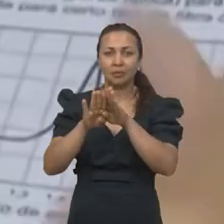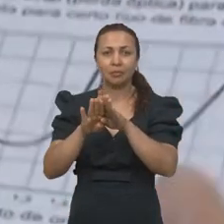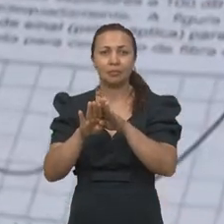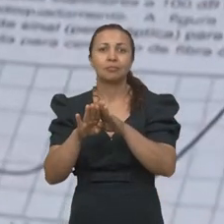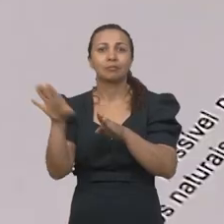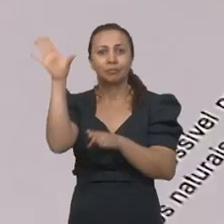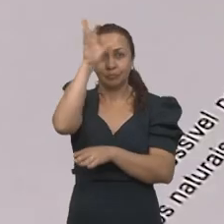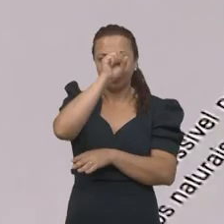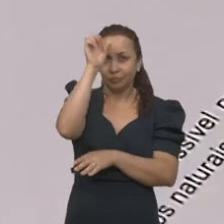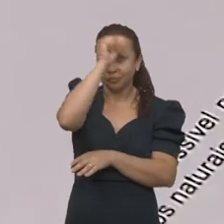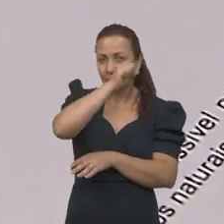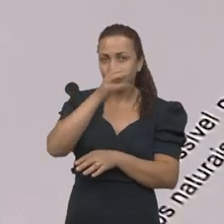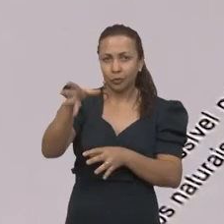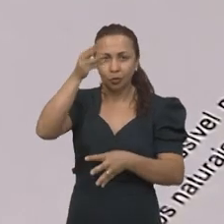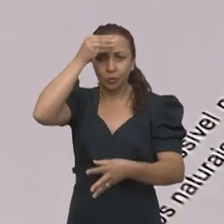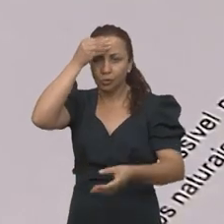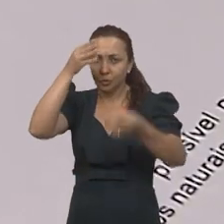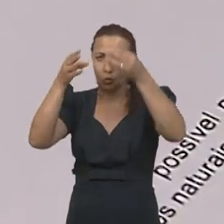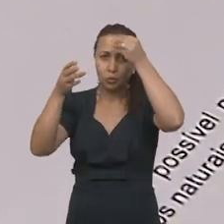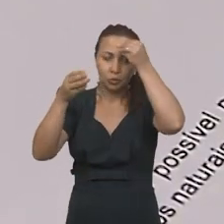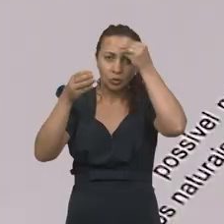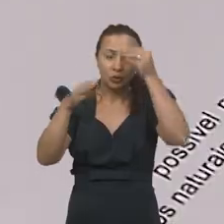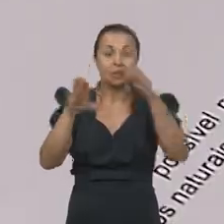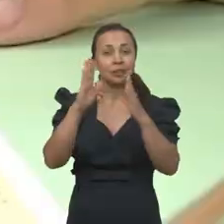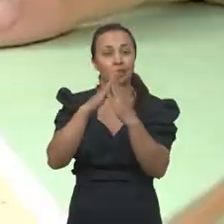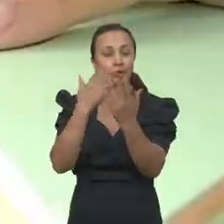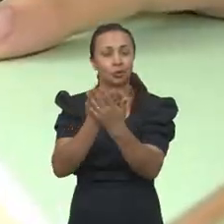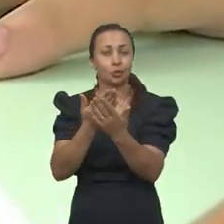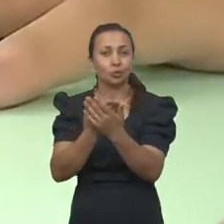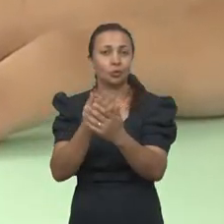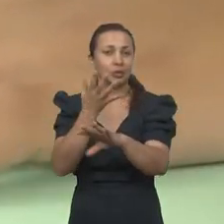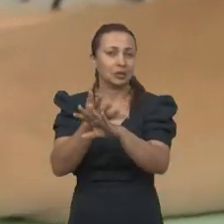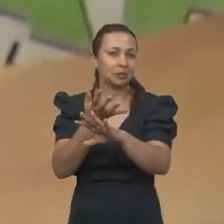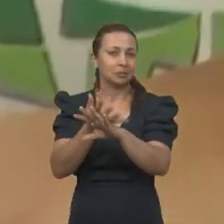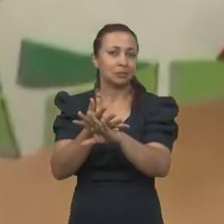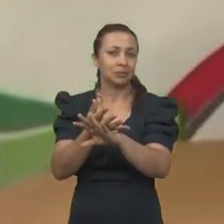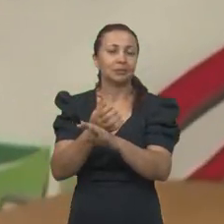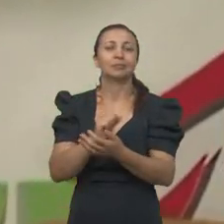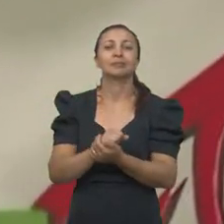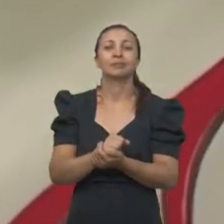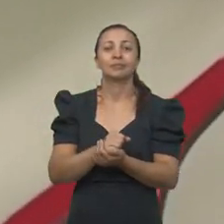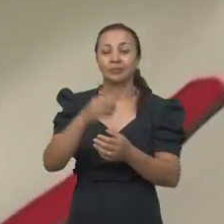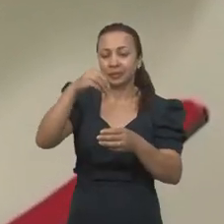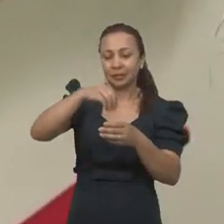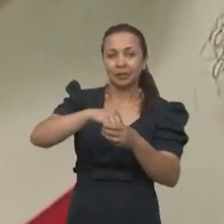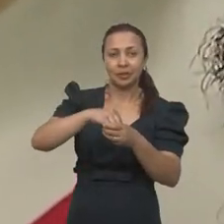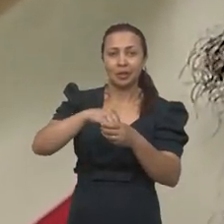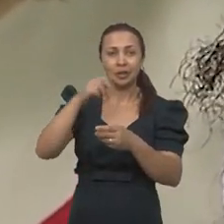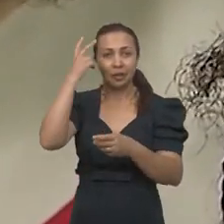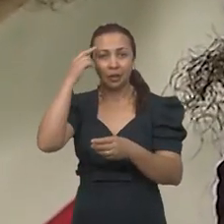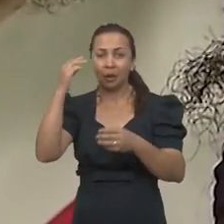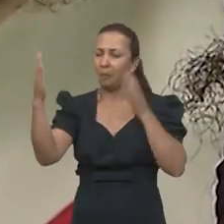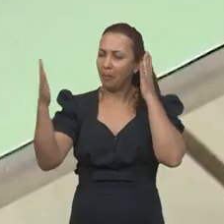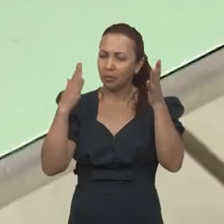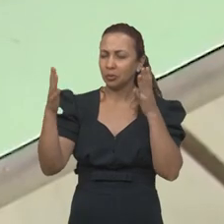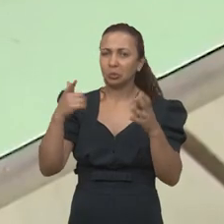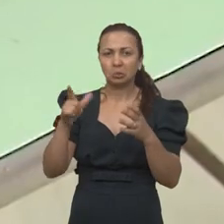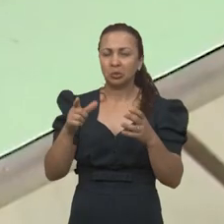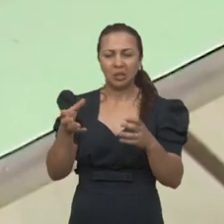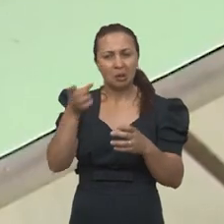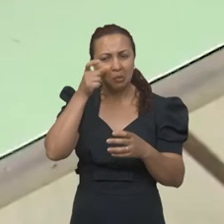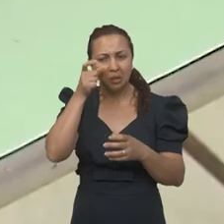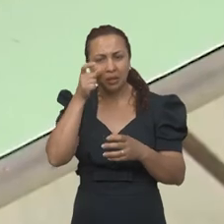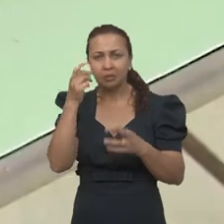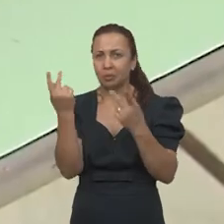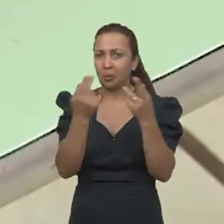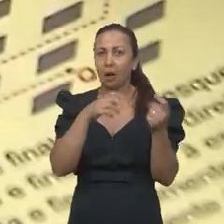a aquisição de conteúdos escolares acadêmicos. A área da educação matemática, mesmo dentro da neuropsicologia, ela não tem o